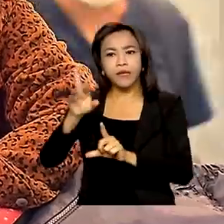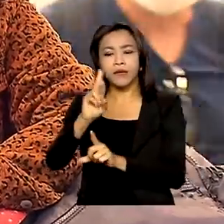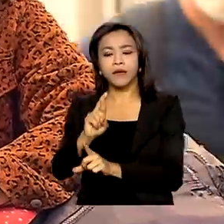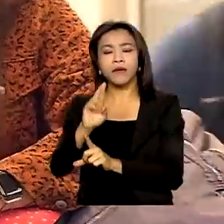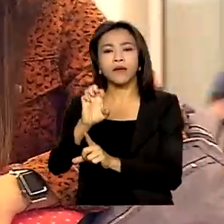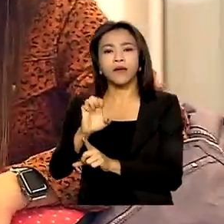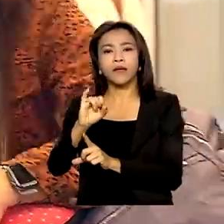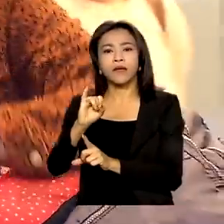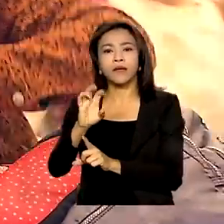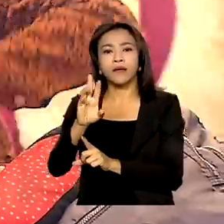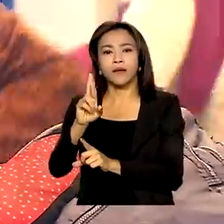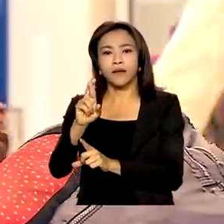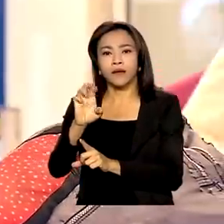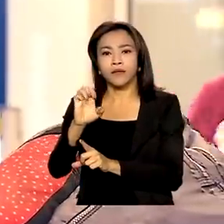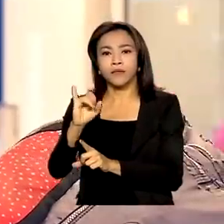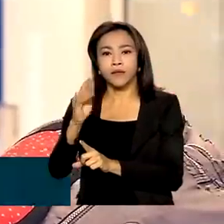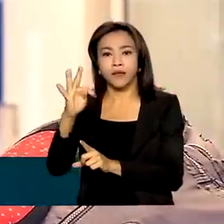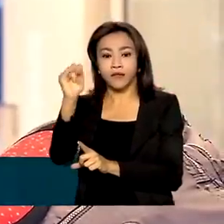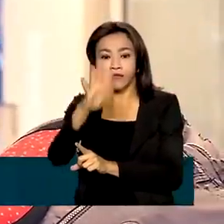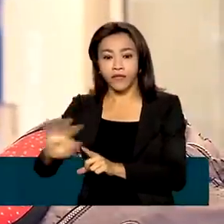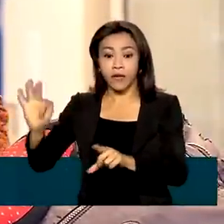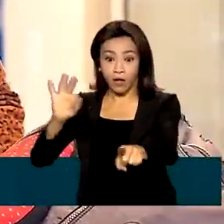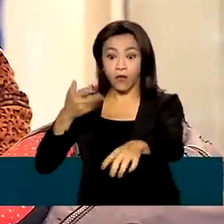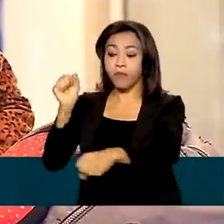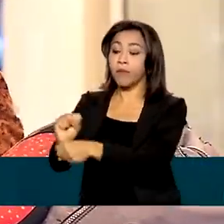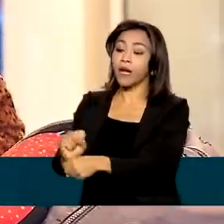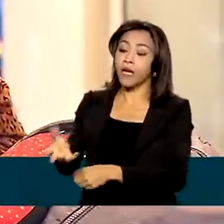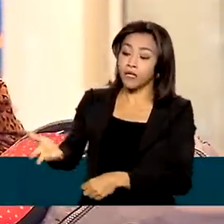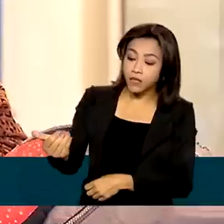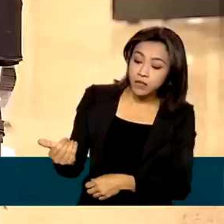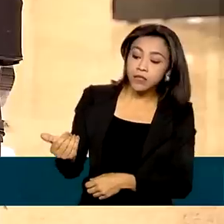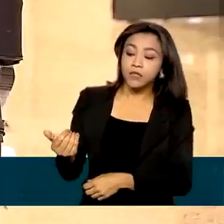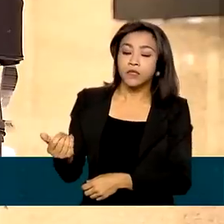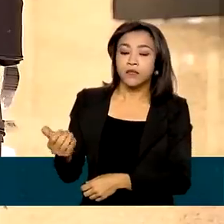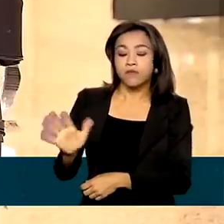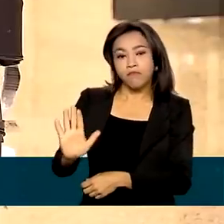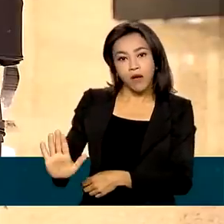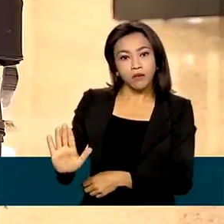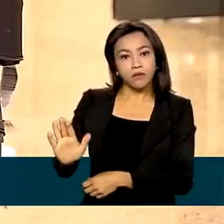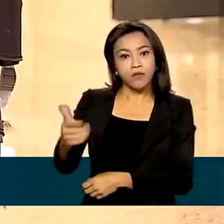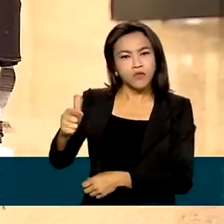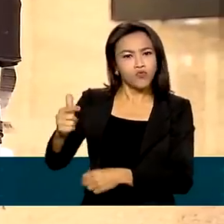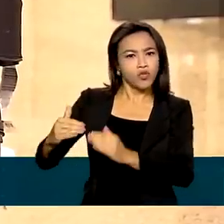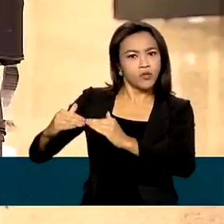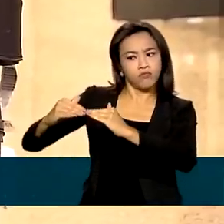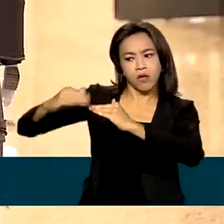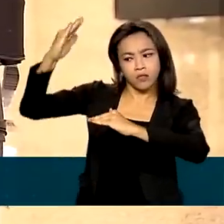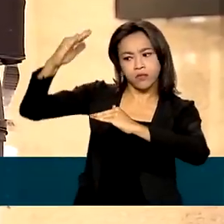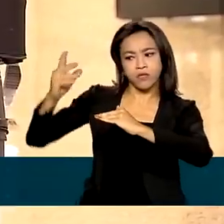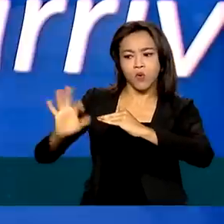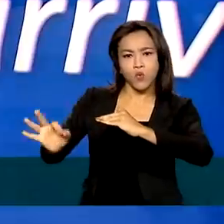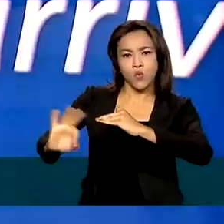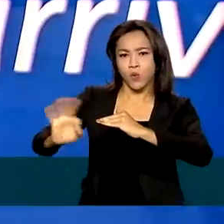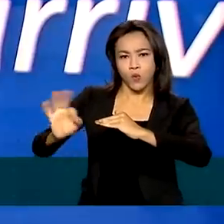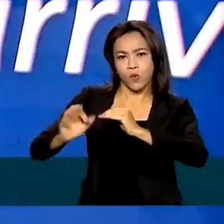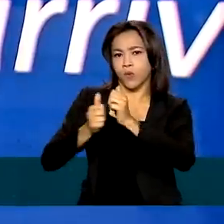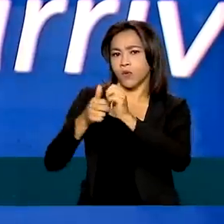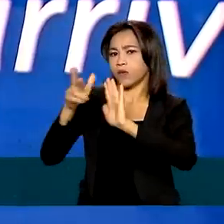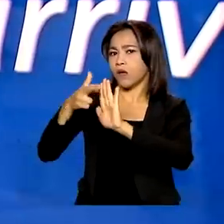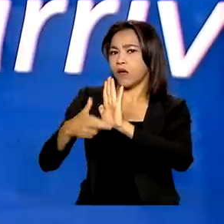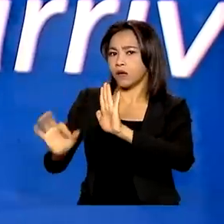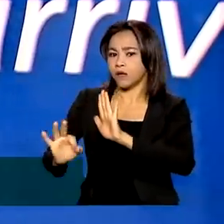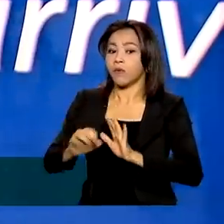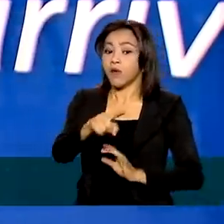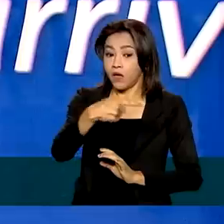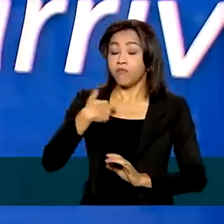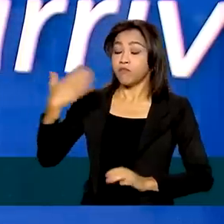Tatiana foi parada na volta da sua viagem ao exterior, mas não tinha extrapolado a taxa. Eu até fui